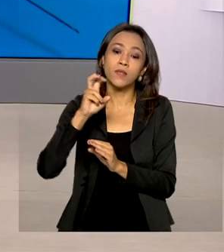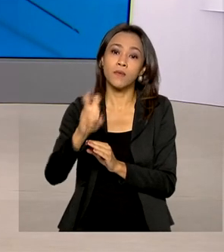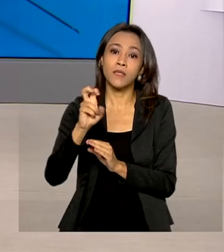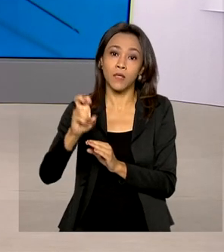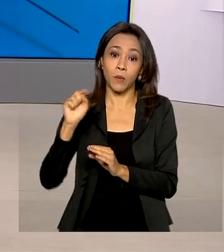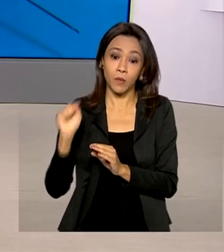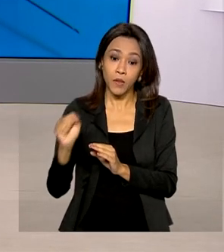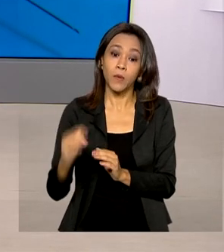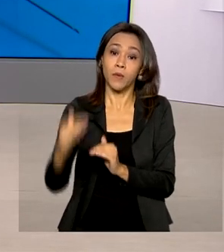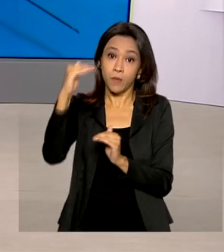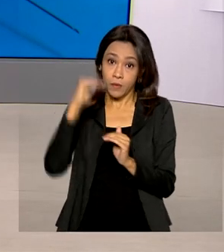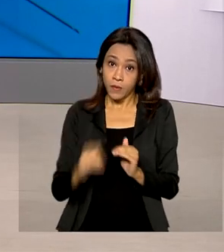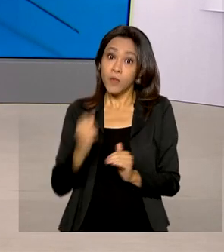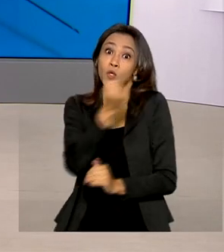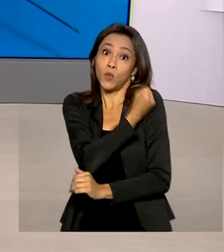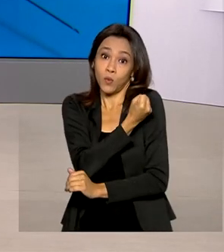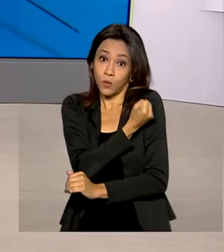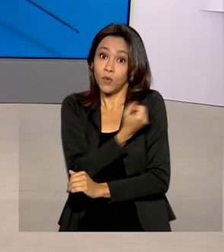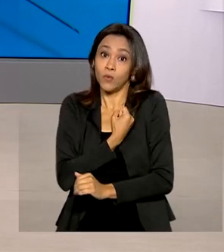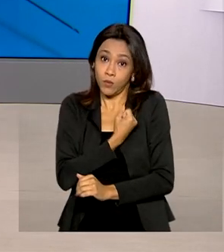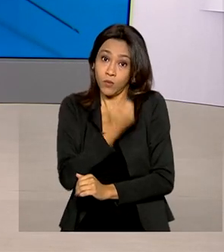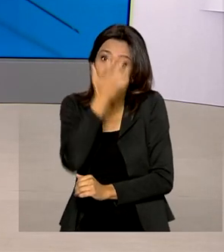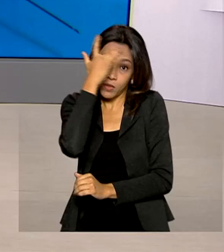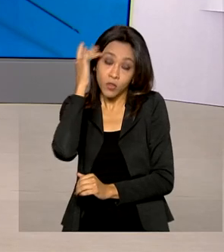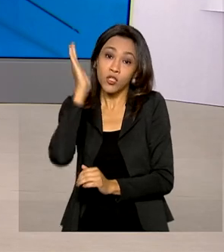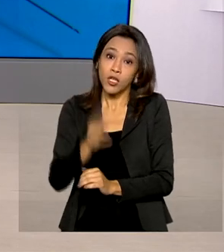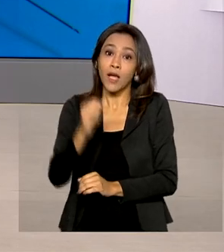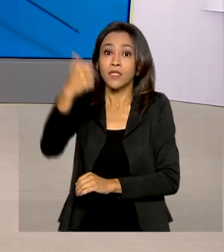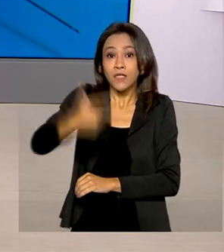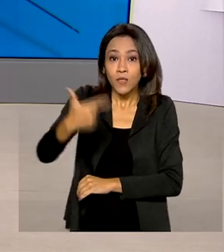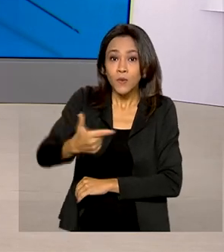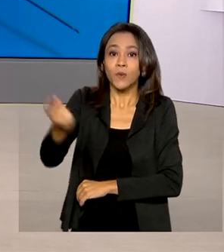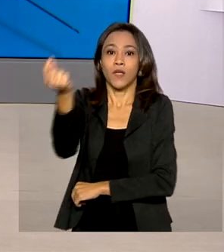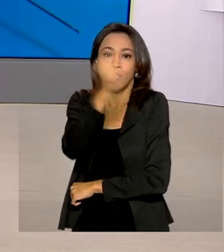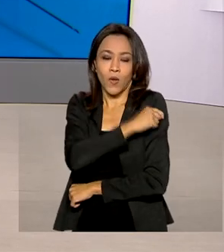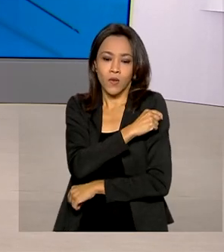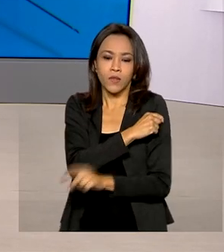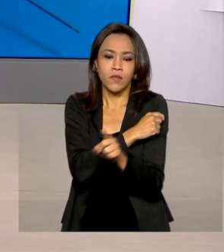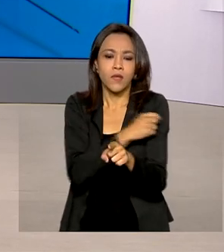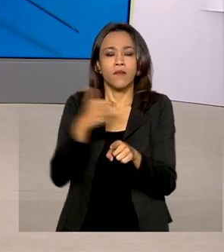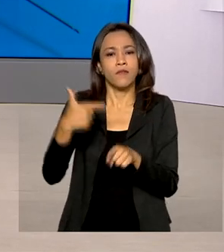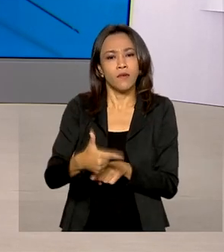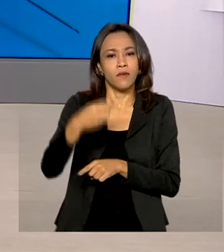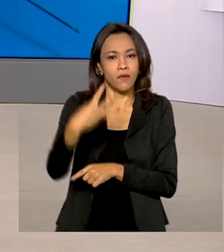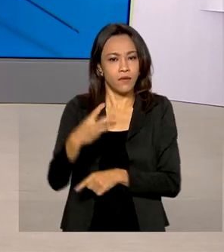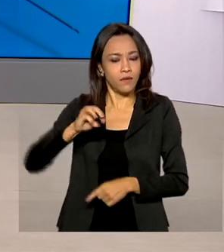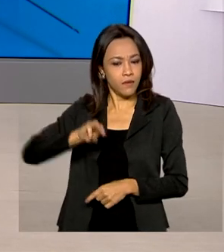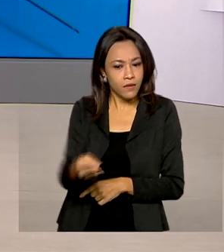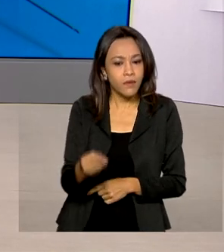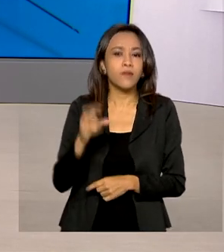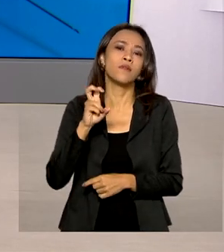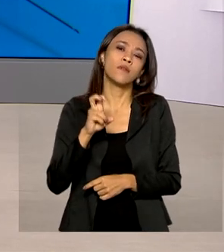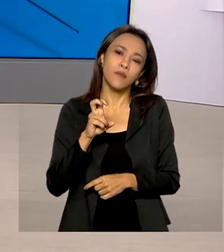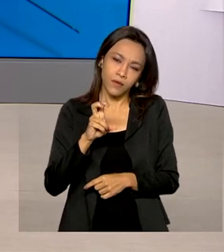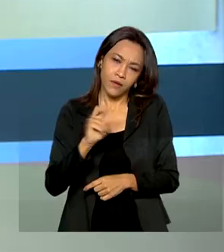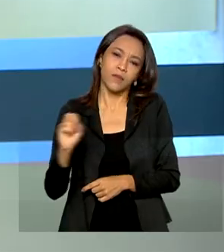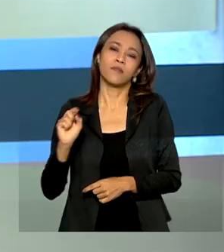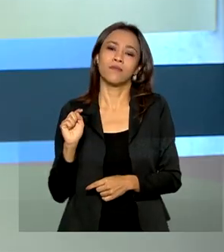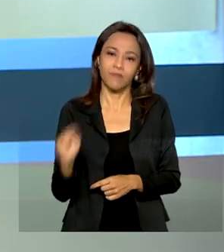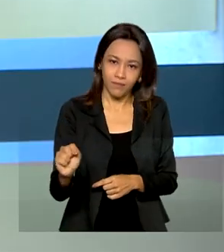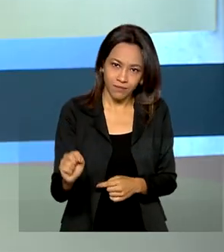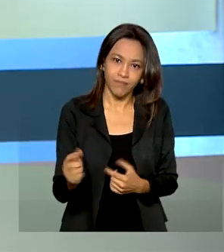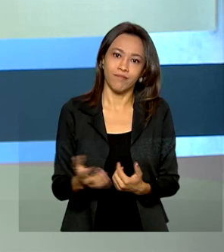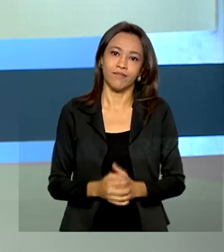e o número de brasileiros que tomaram as duas doses da vacina chegam perto de 23 milhões e 500 mil brasileiros.